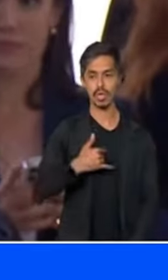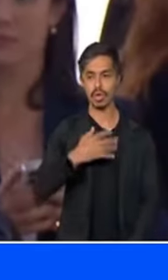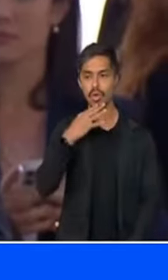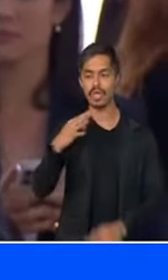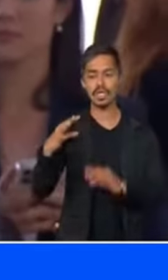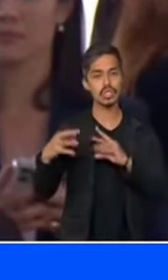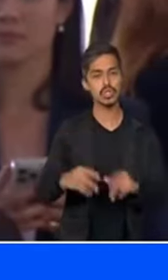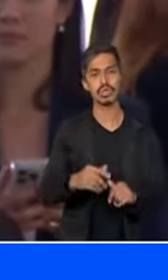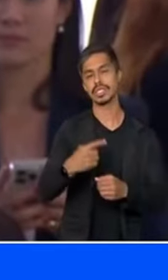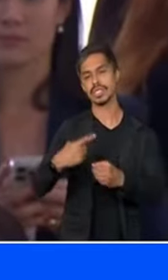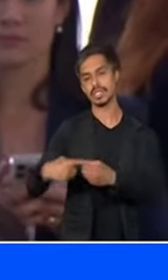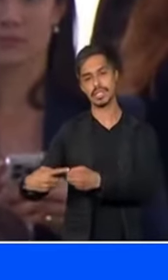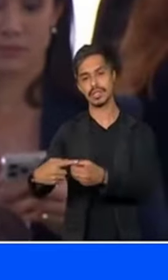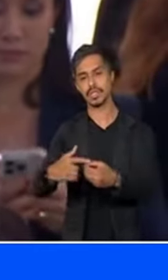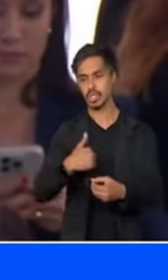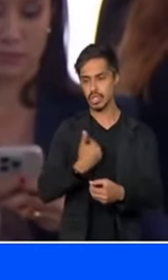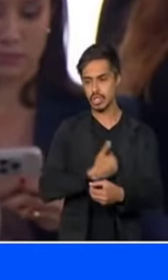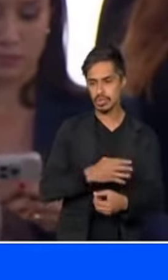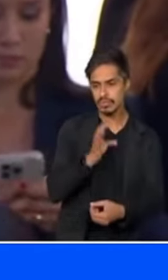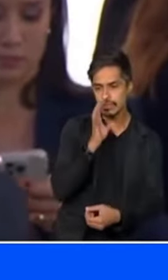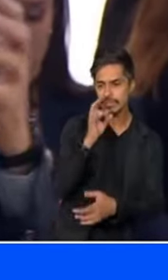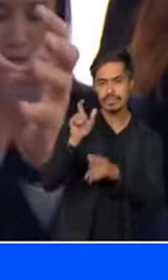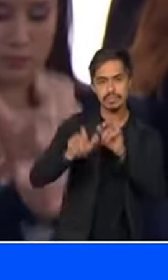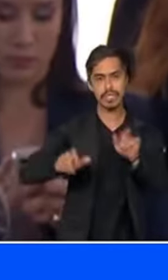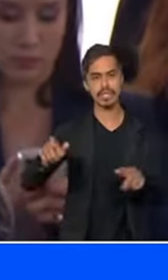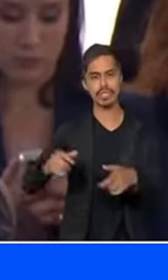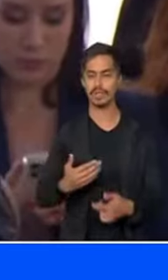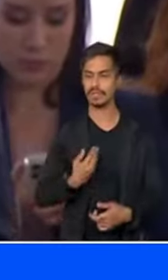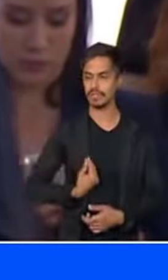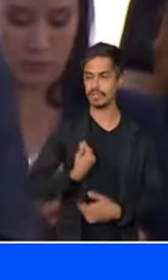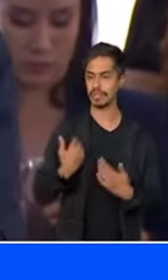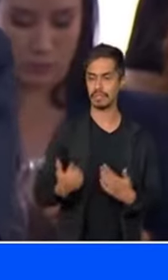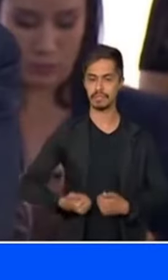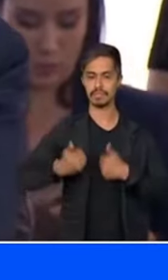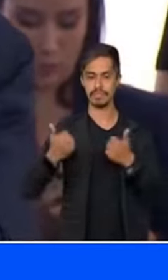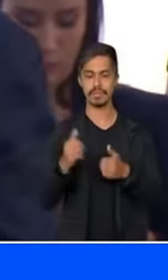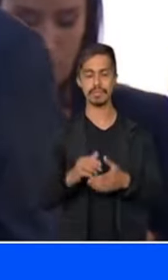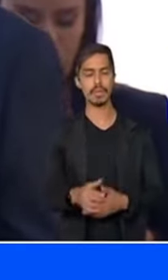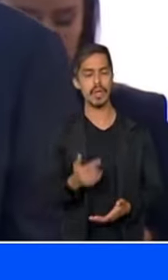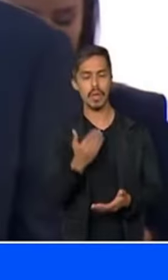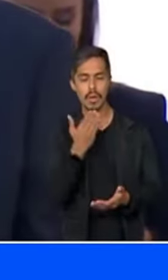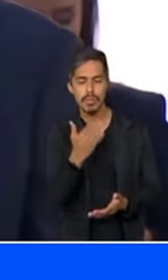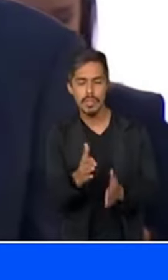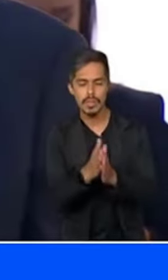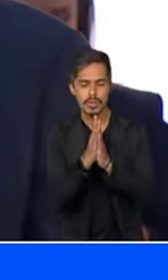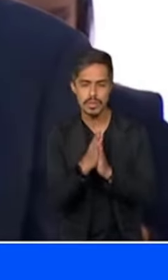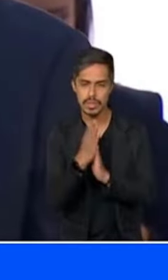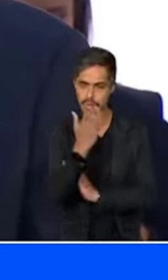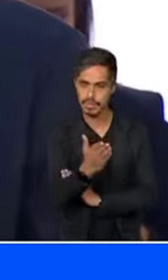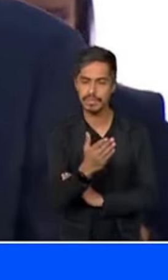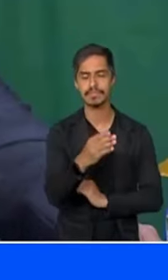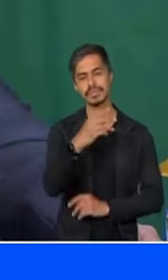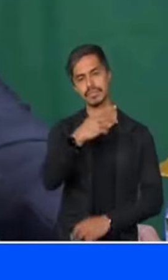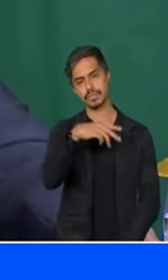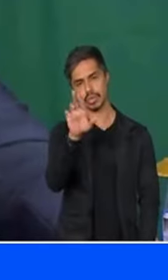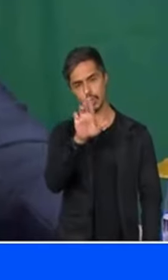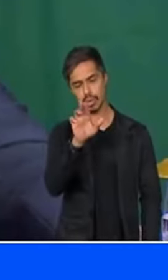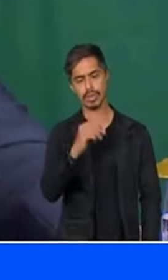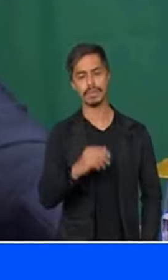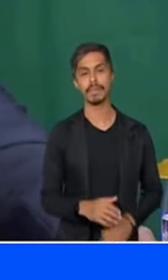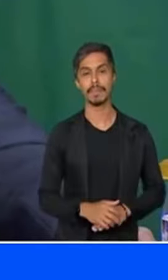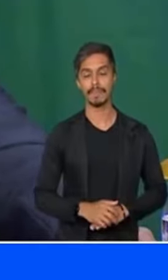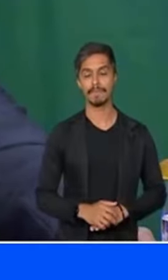inteira E a gente vê as pessoas melhorando de vida O apelo que eu faço aqui para o senhor É que